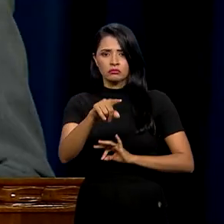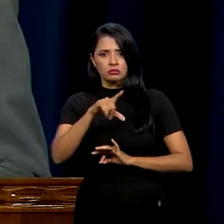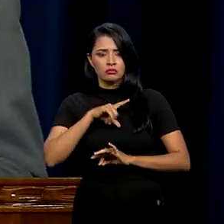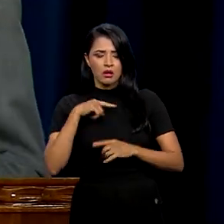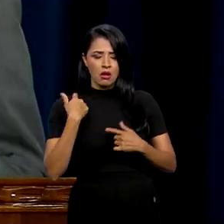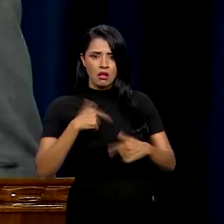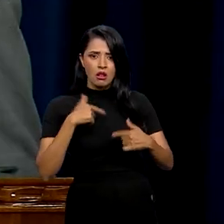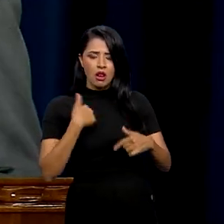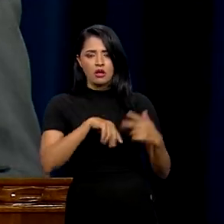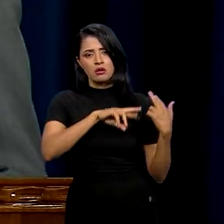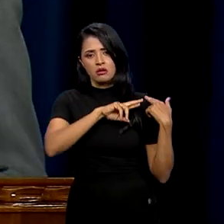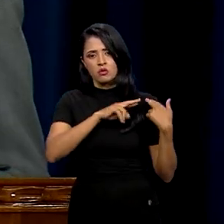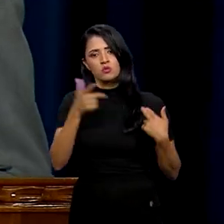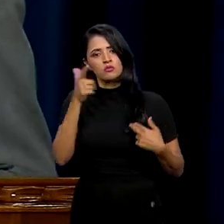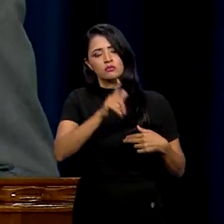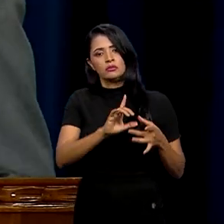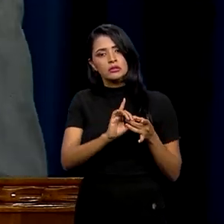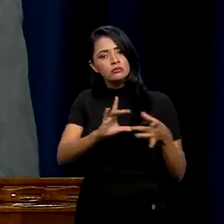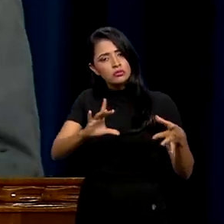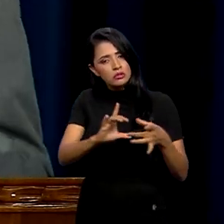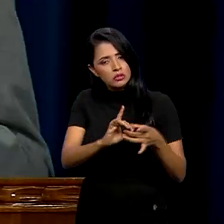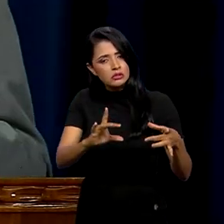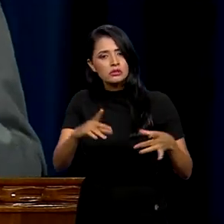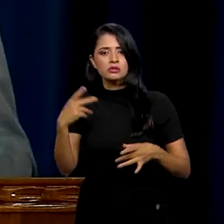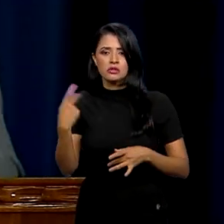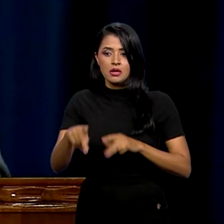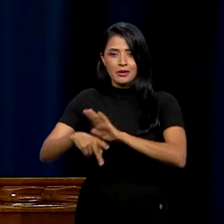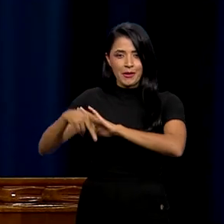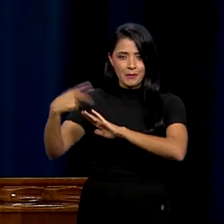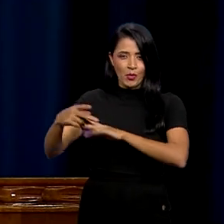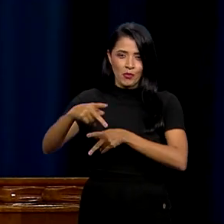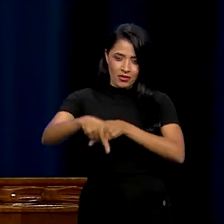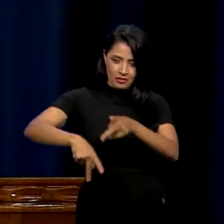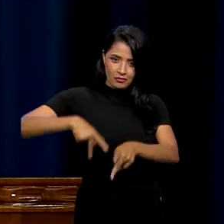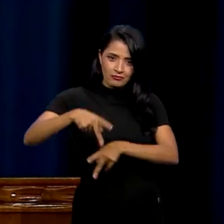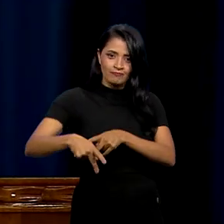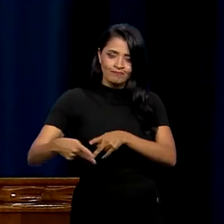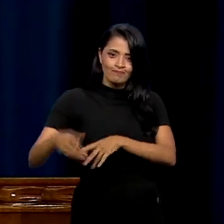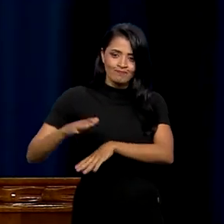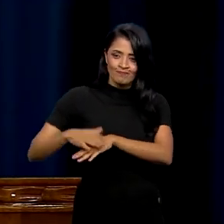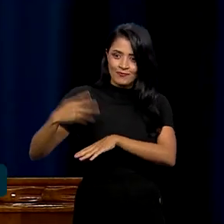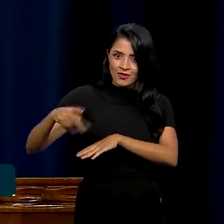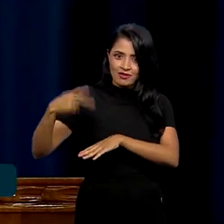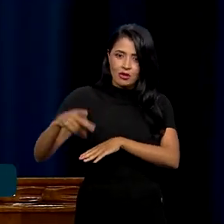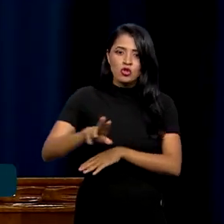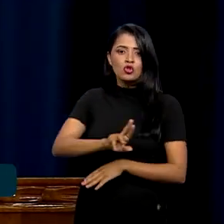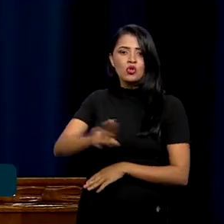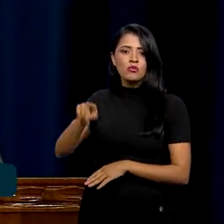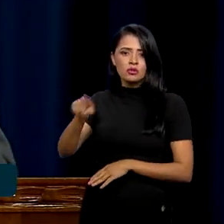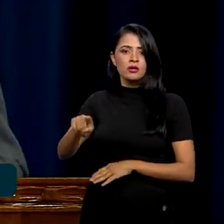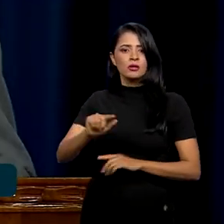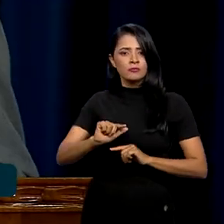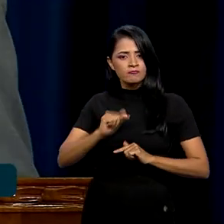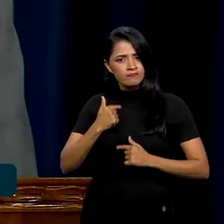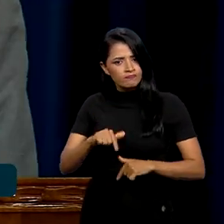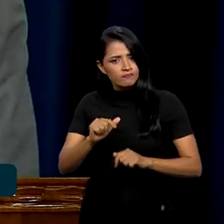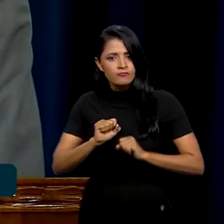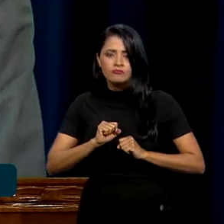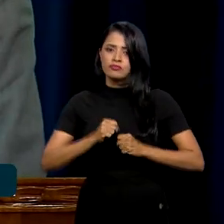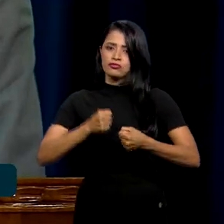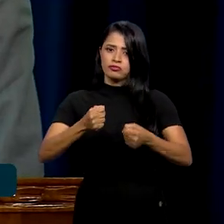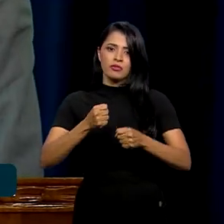exercer a democracia que emana do povo e em seu nome é exercido e